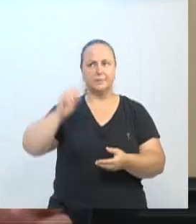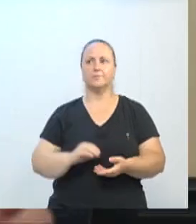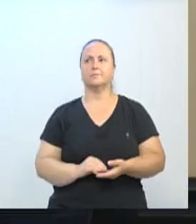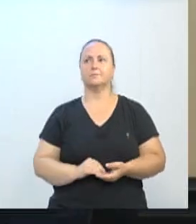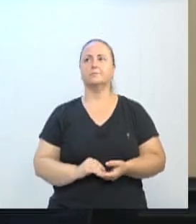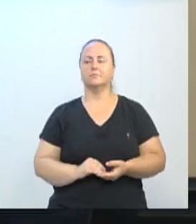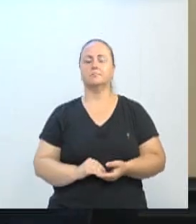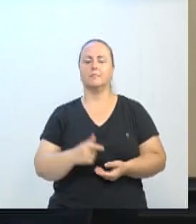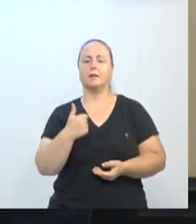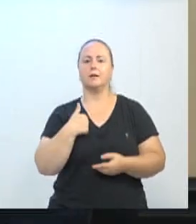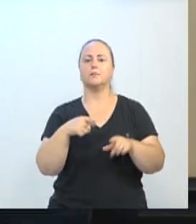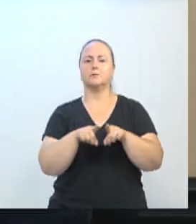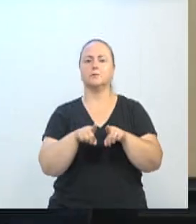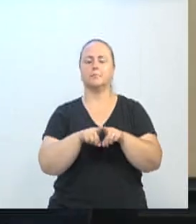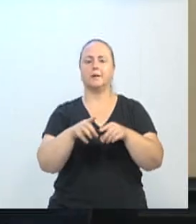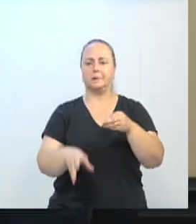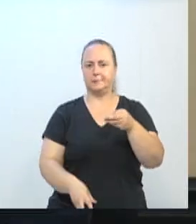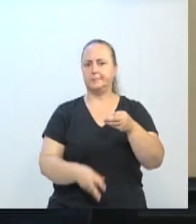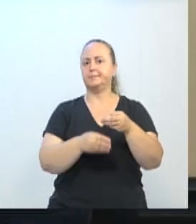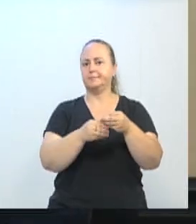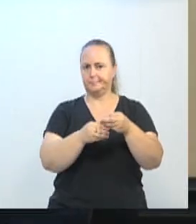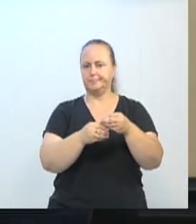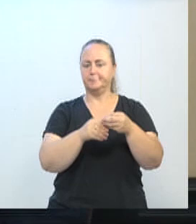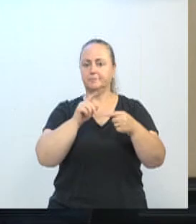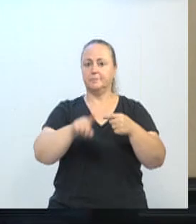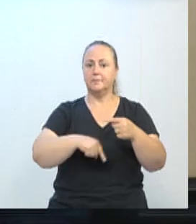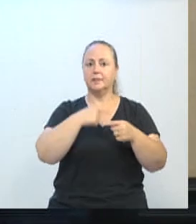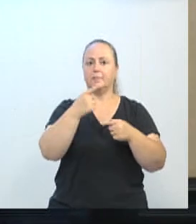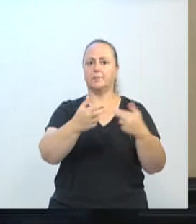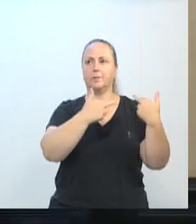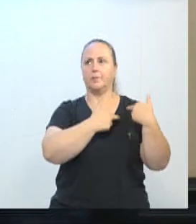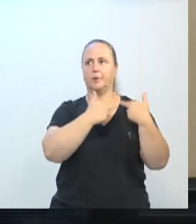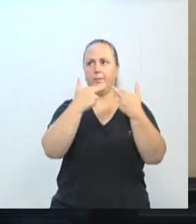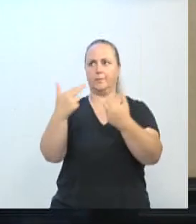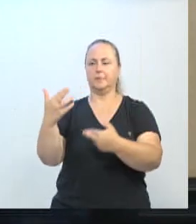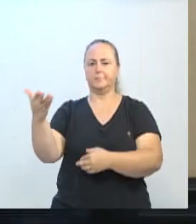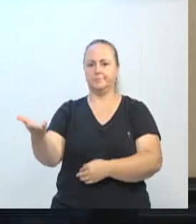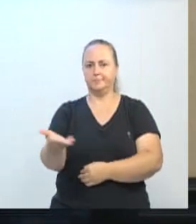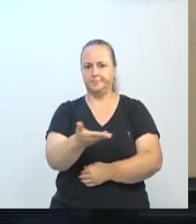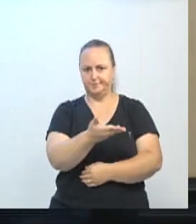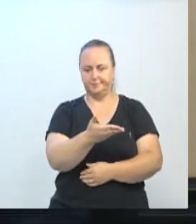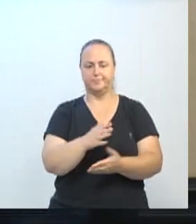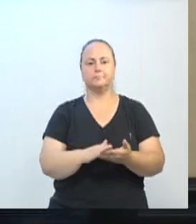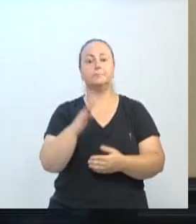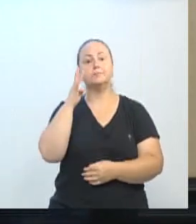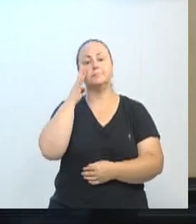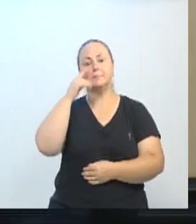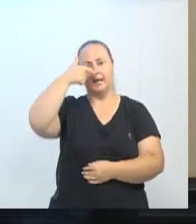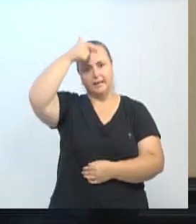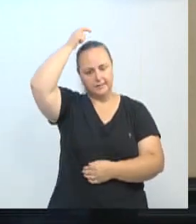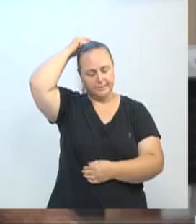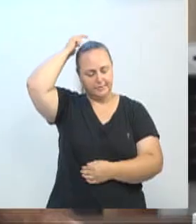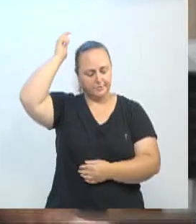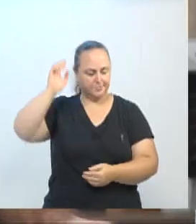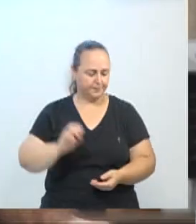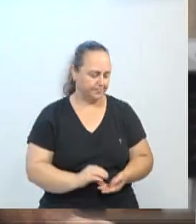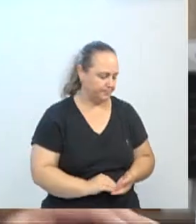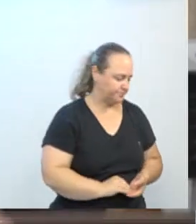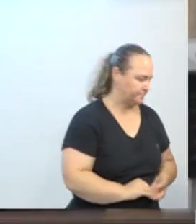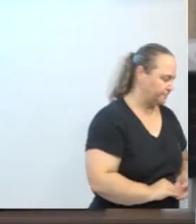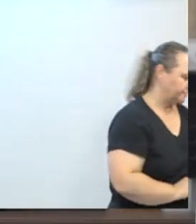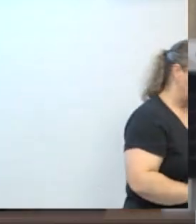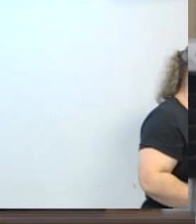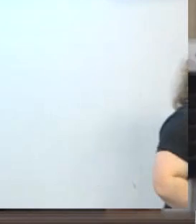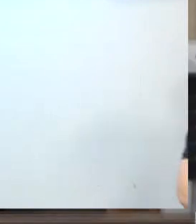também quero fazer uma fala. E já depois passo para a vossa excelência ou se a parte, vereador Adriano Pereira. Vereador Silvio, quero